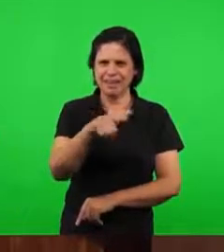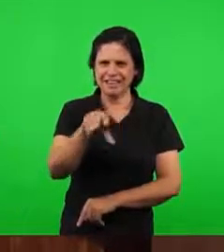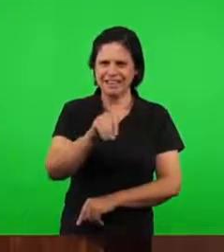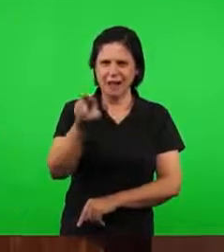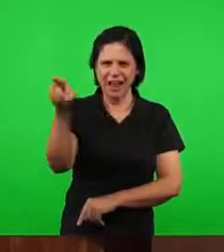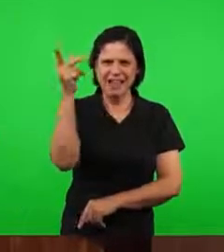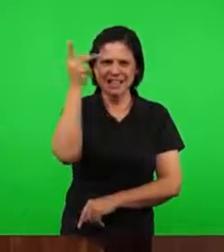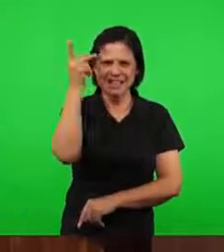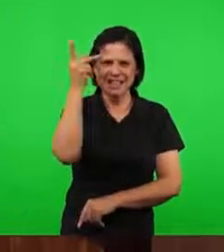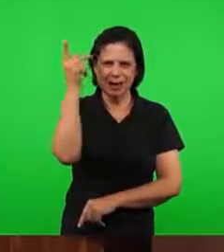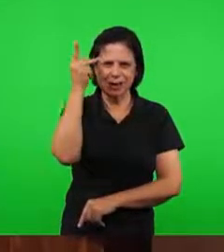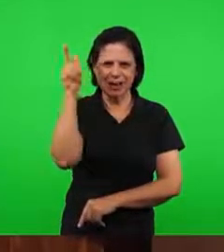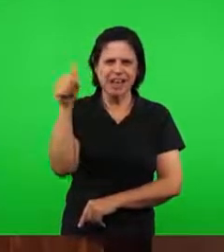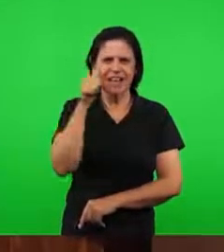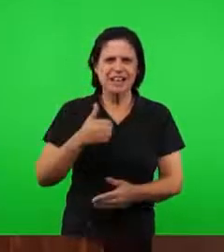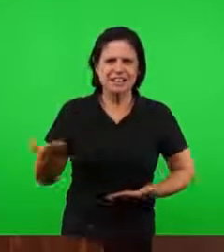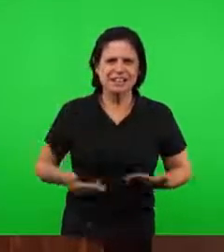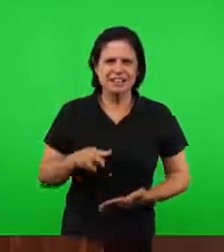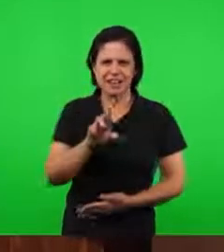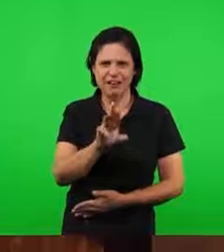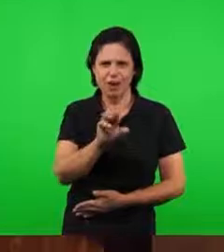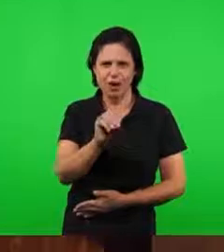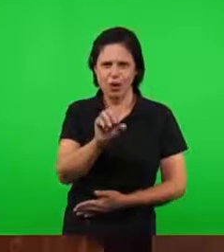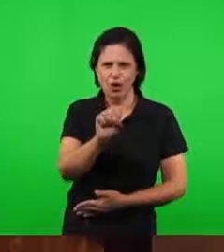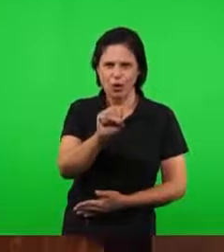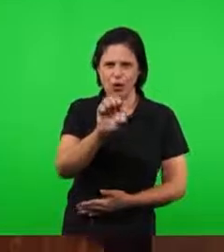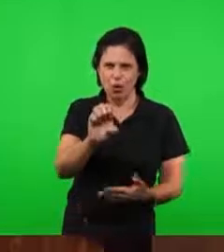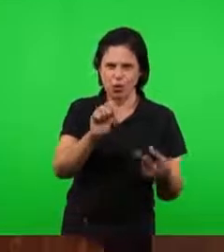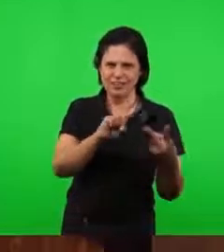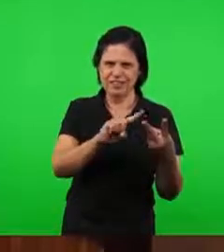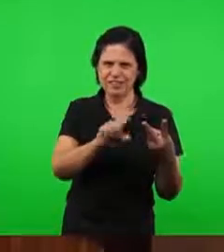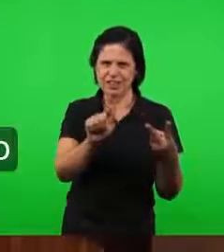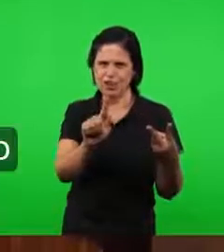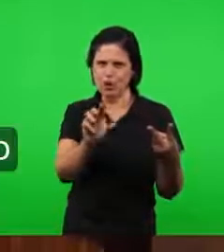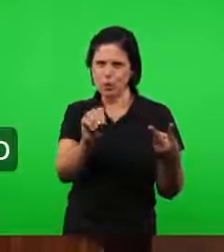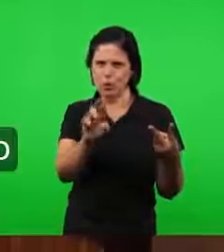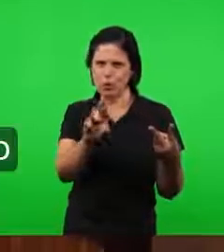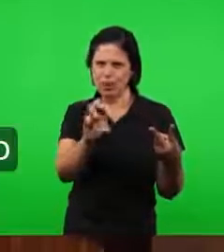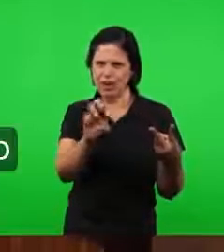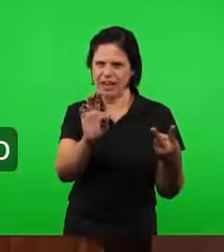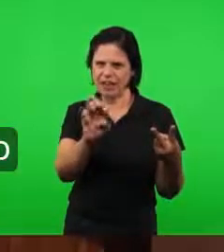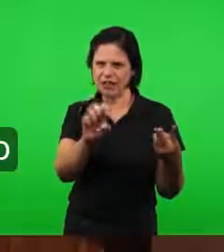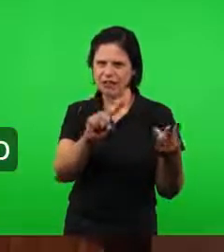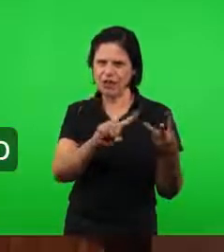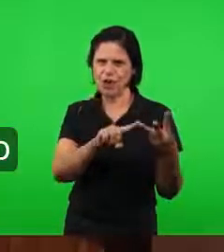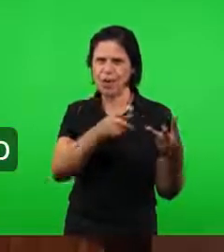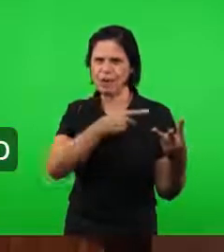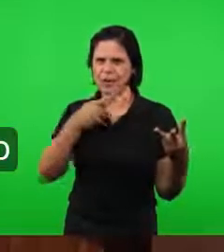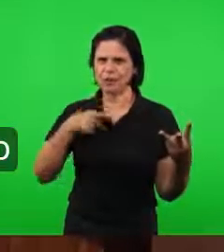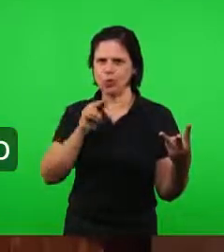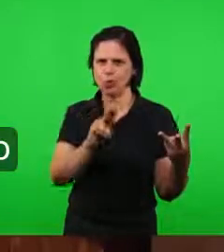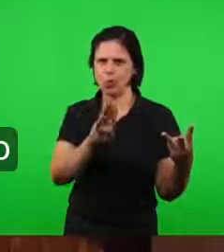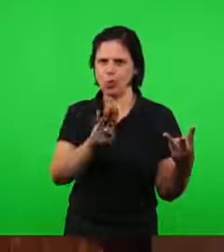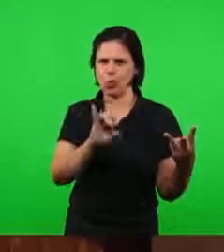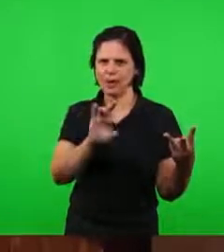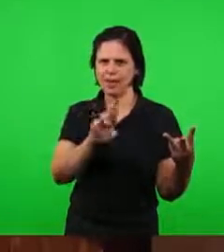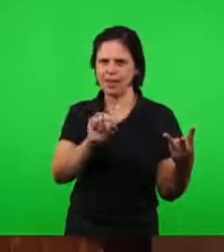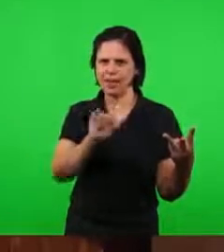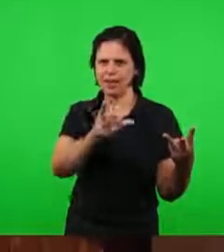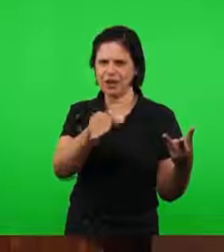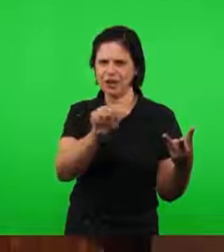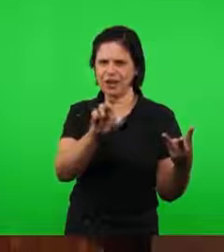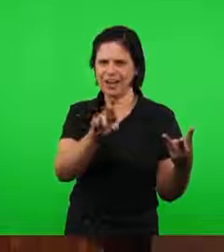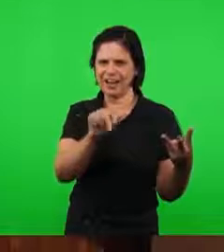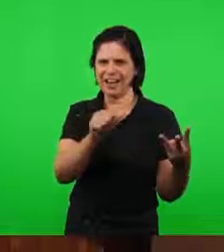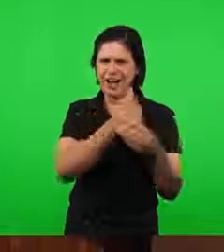estivemos com a irmã Rose Igorete, o pastor Ubirajara, de lá. Estamos enviando um forte abraço para esses